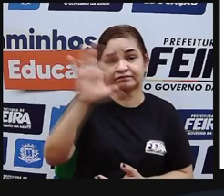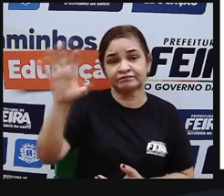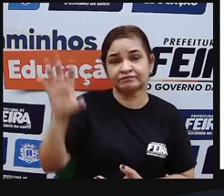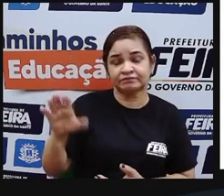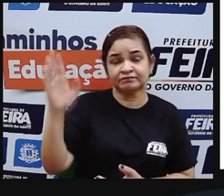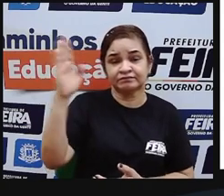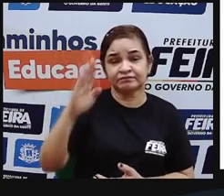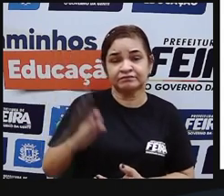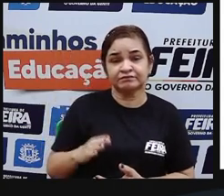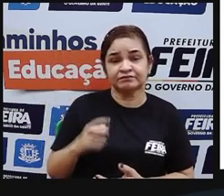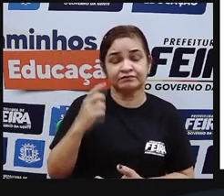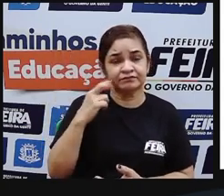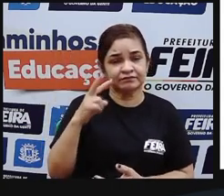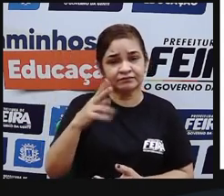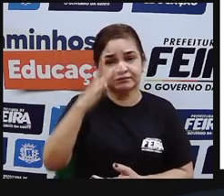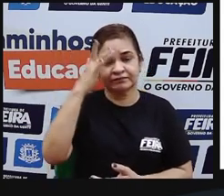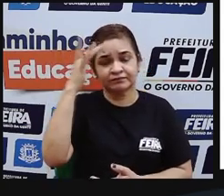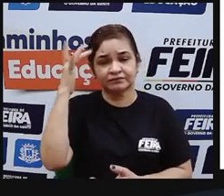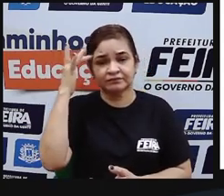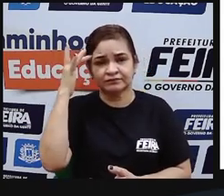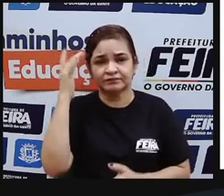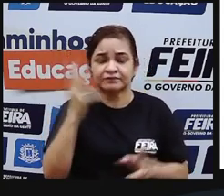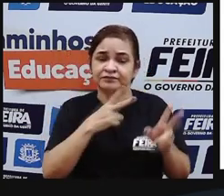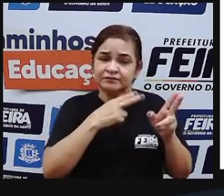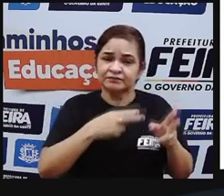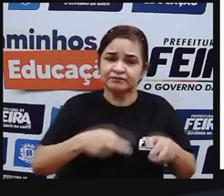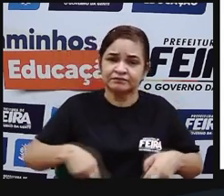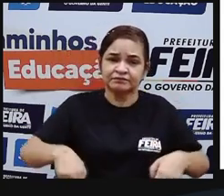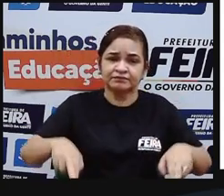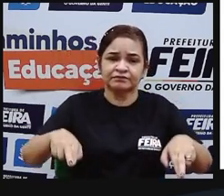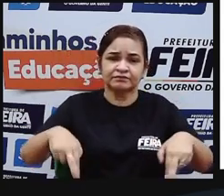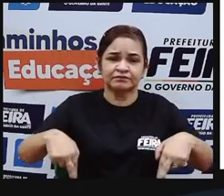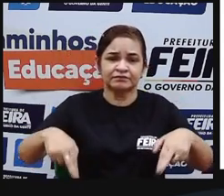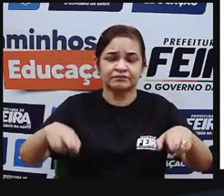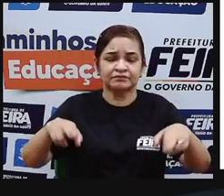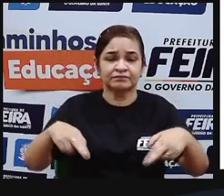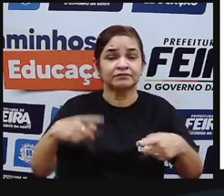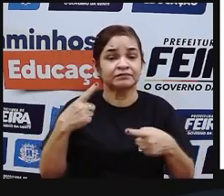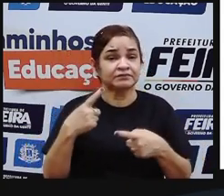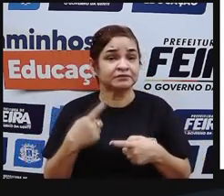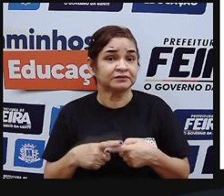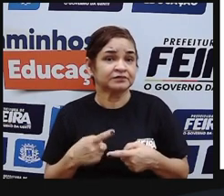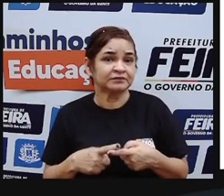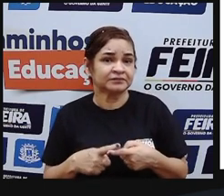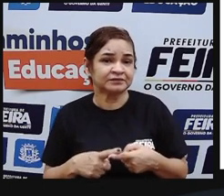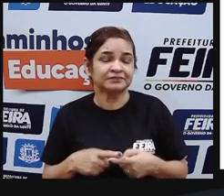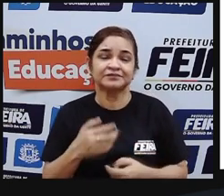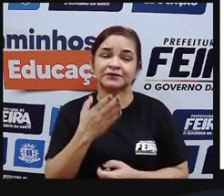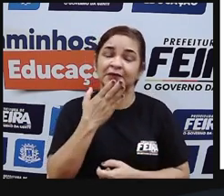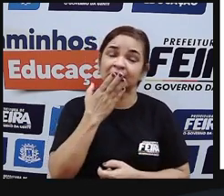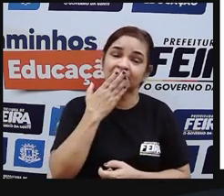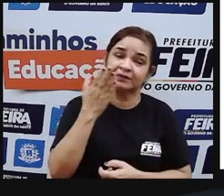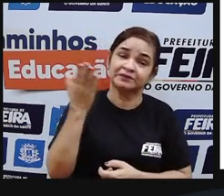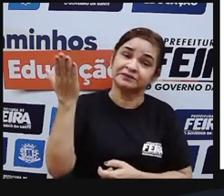por exemplo é comum as pessoas dormirem em rede e isso é uma influência tipicamente dos povos indígenas